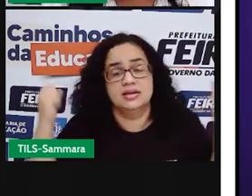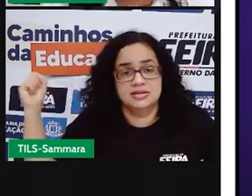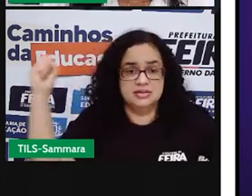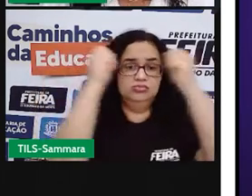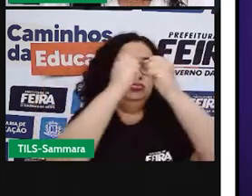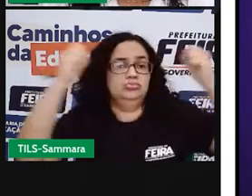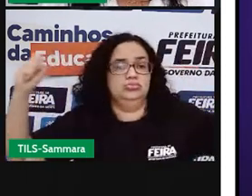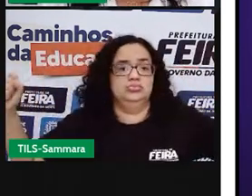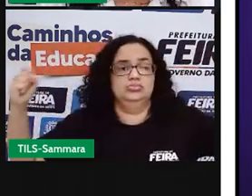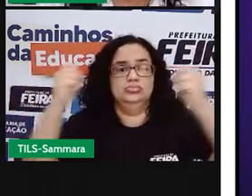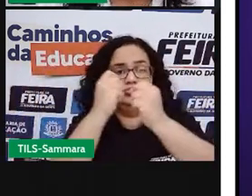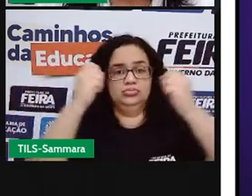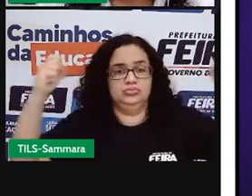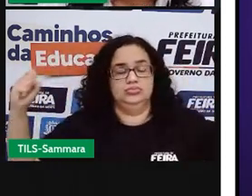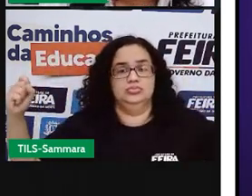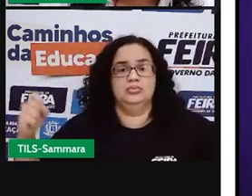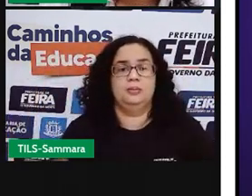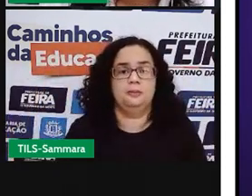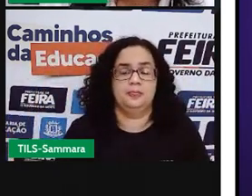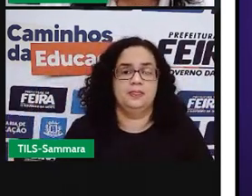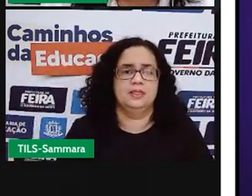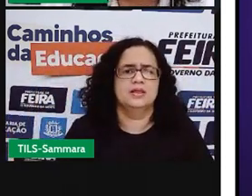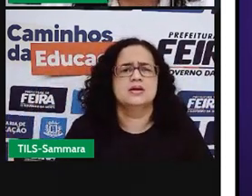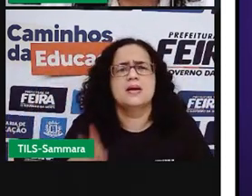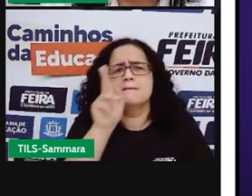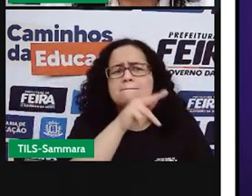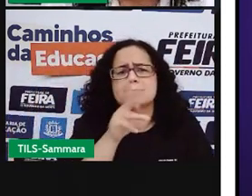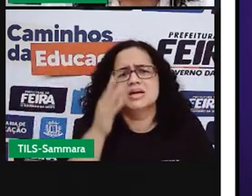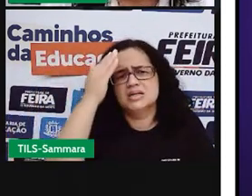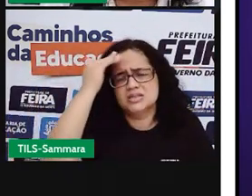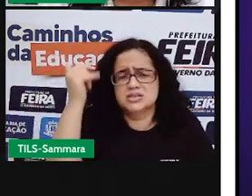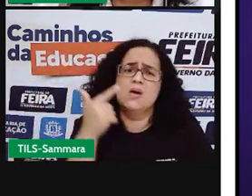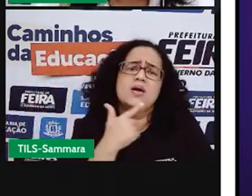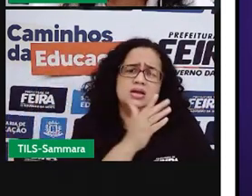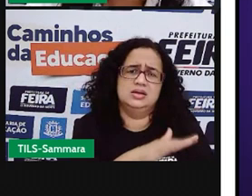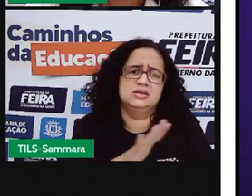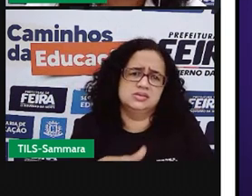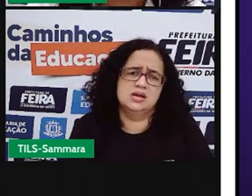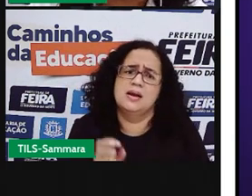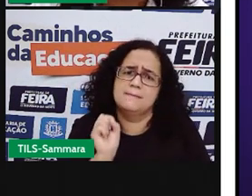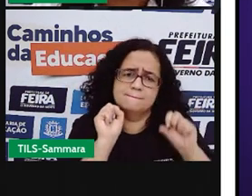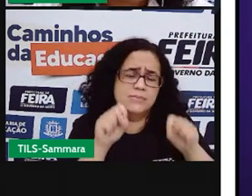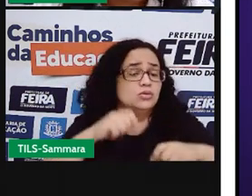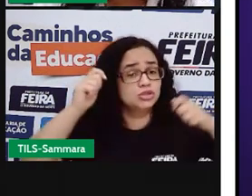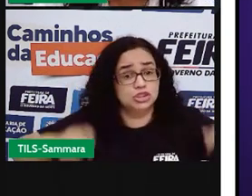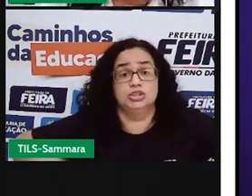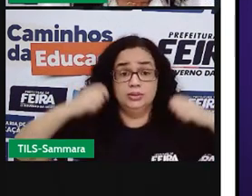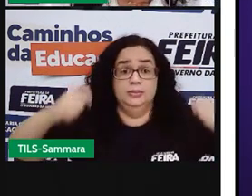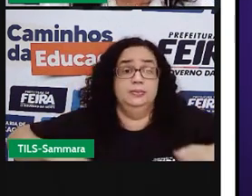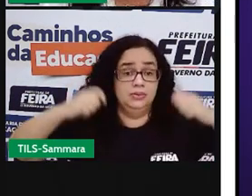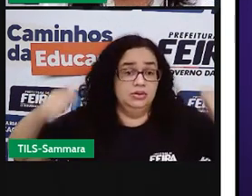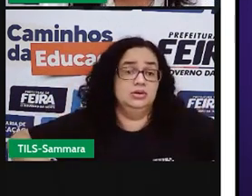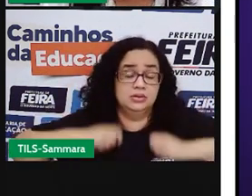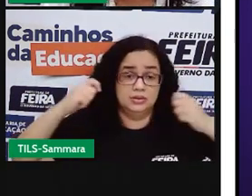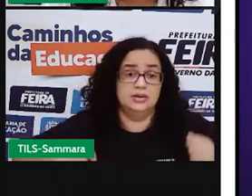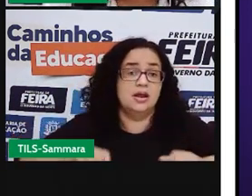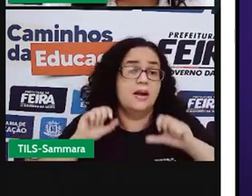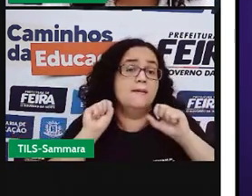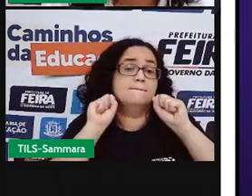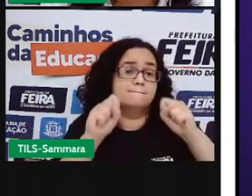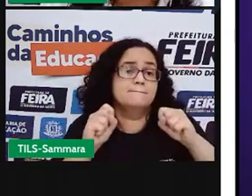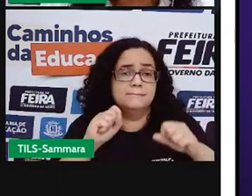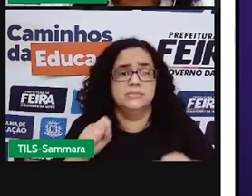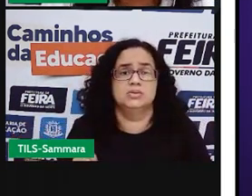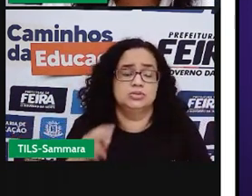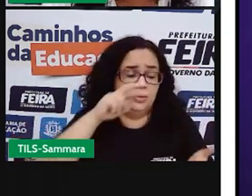Pratique exercícios. Pró, mas eu sou criança. Você pode pular corda, você pode